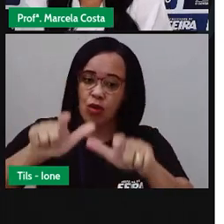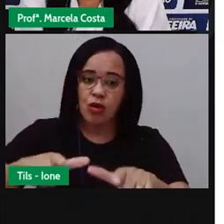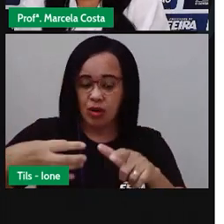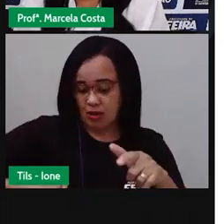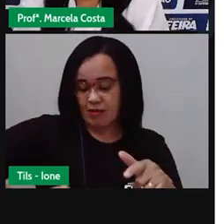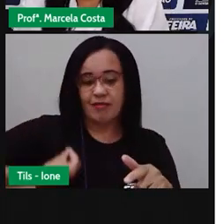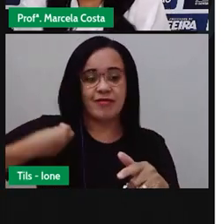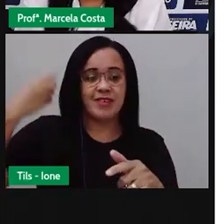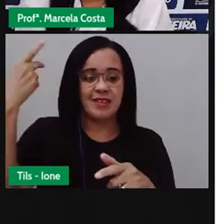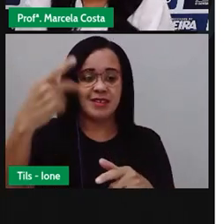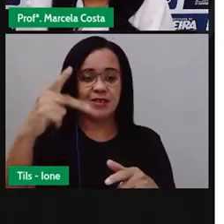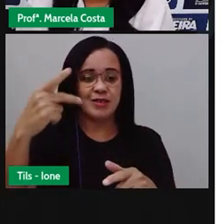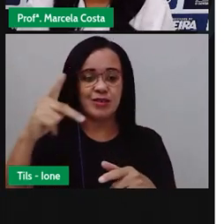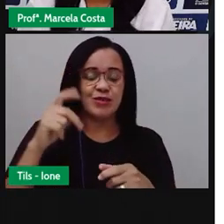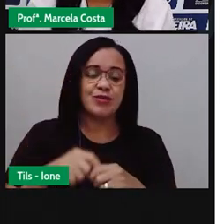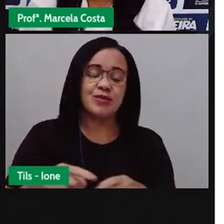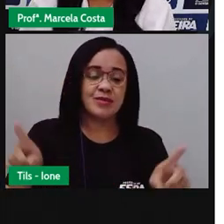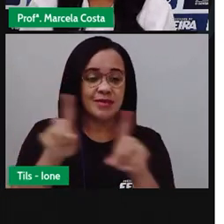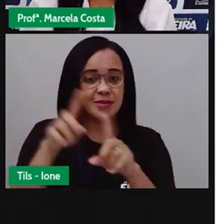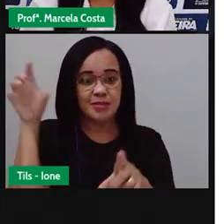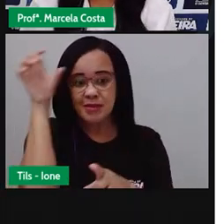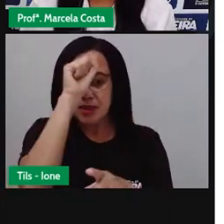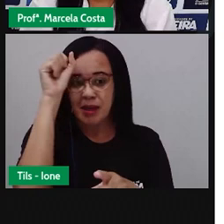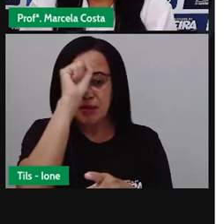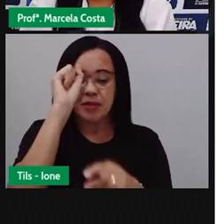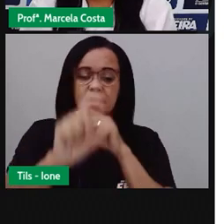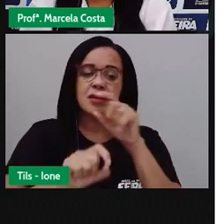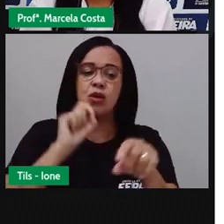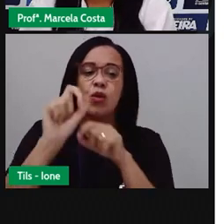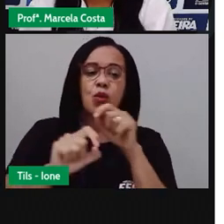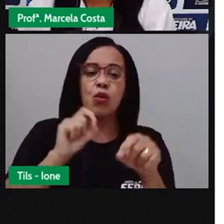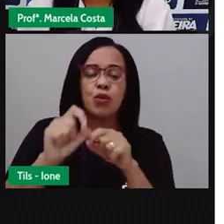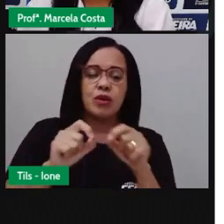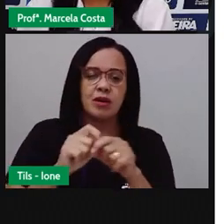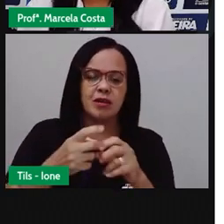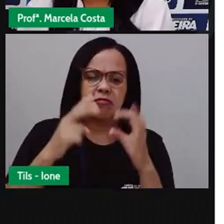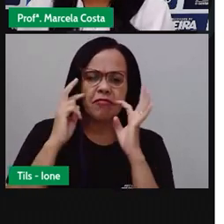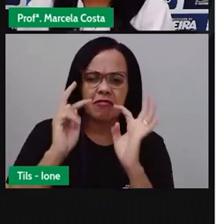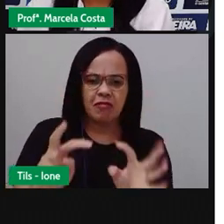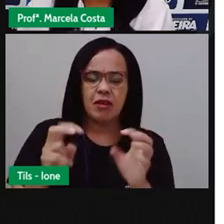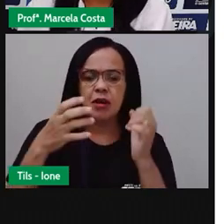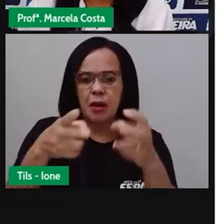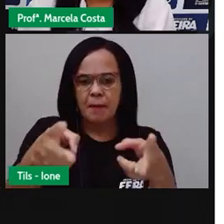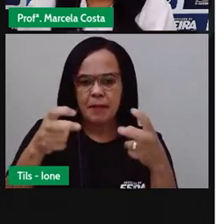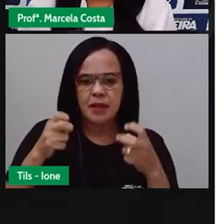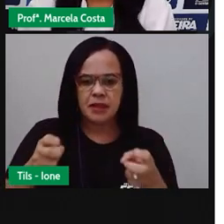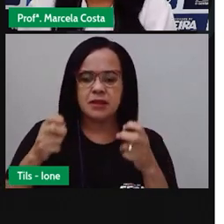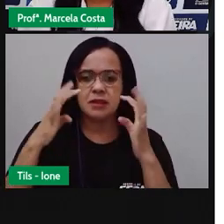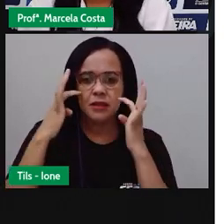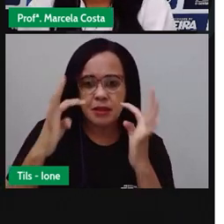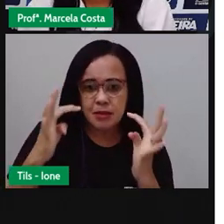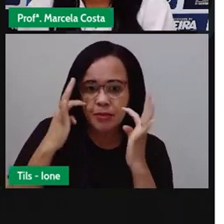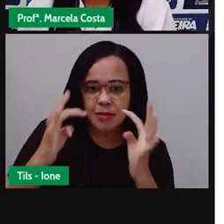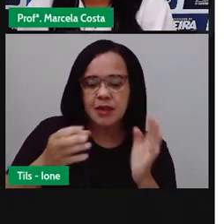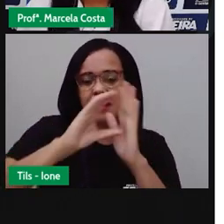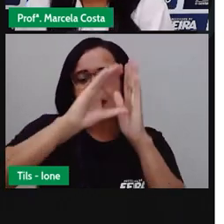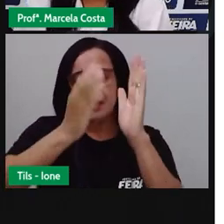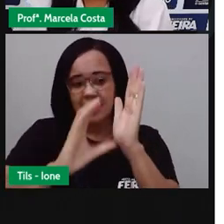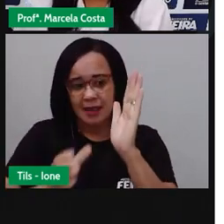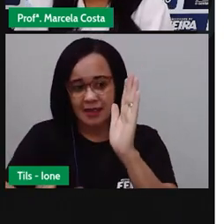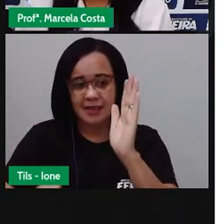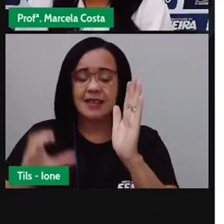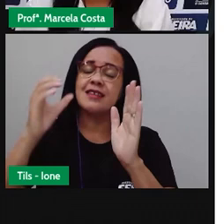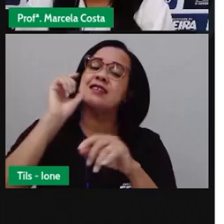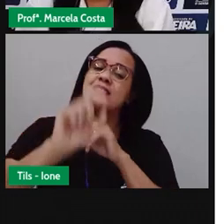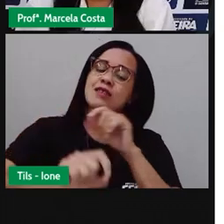Você também vai aprender a reconhecer as características do seu local de vivência,